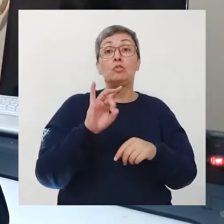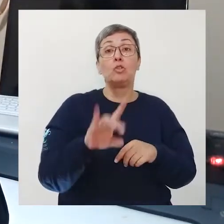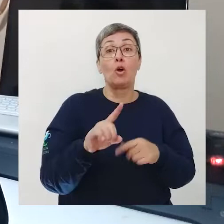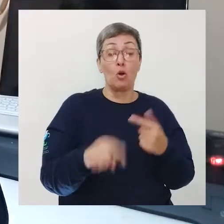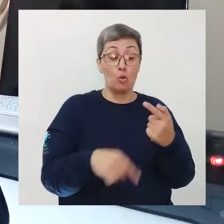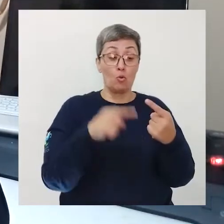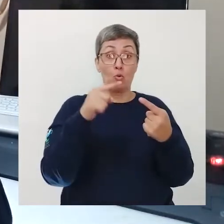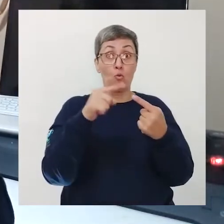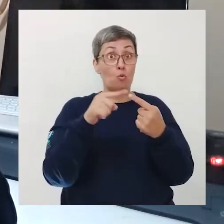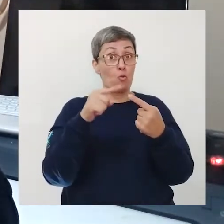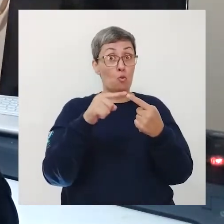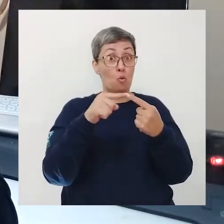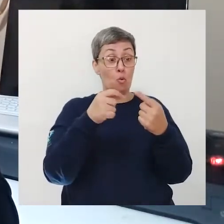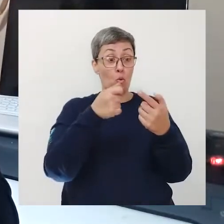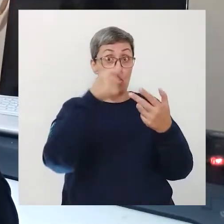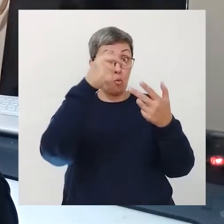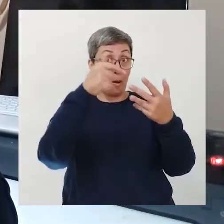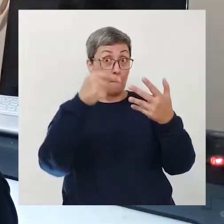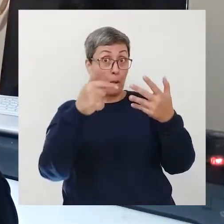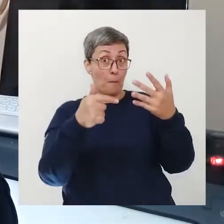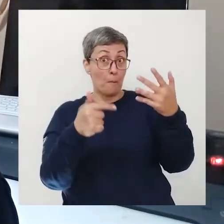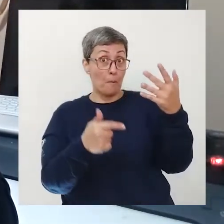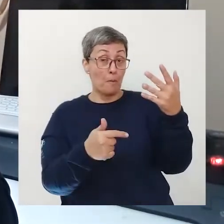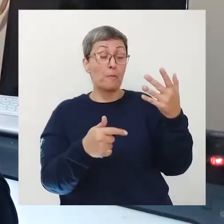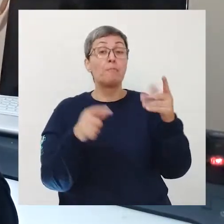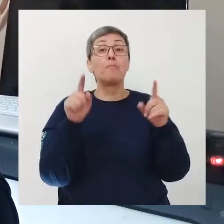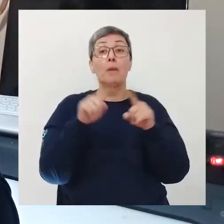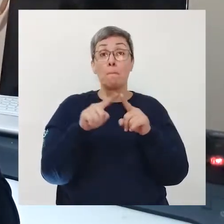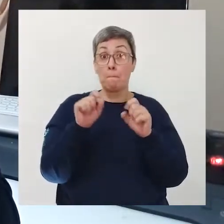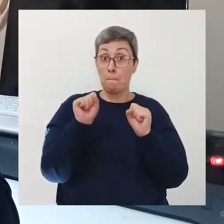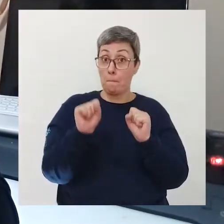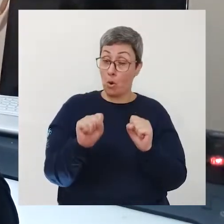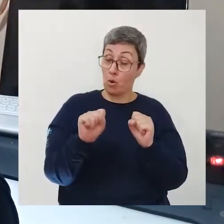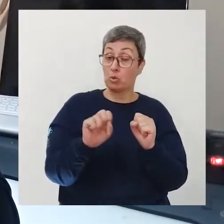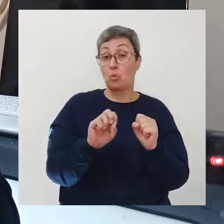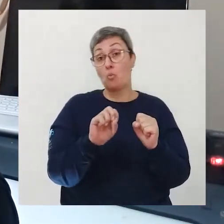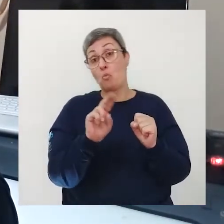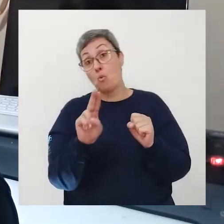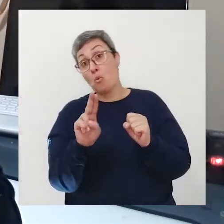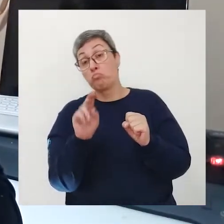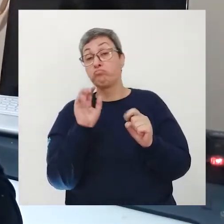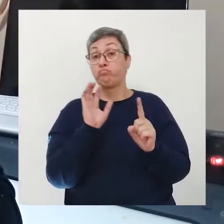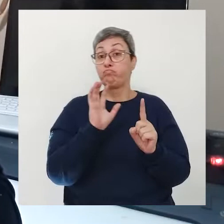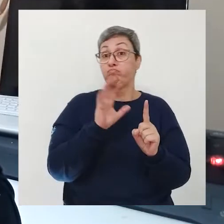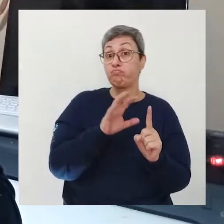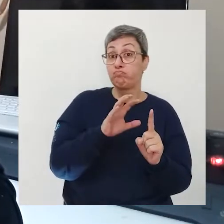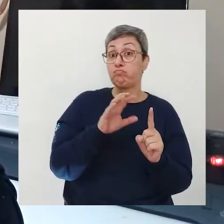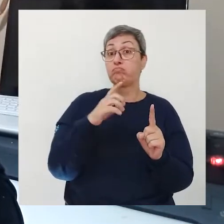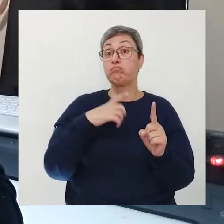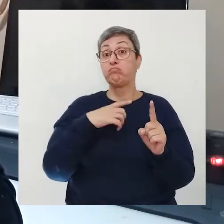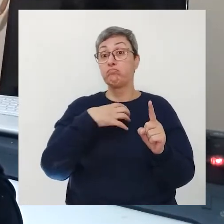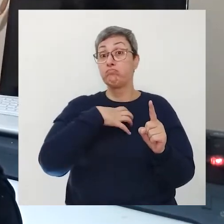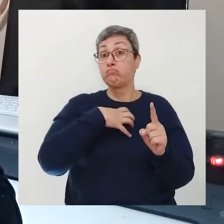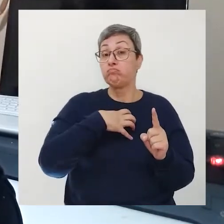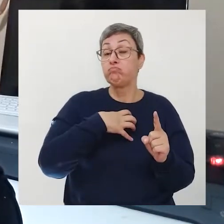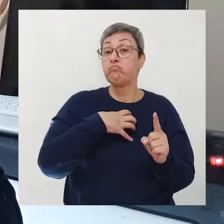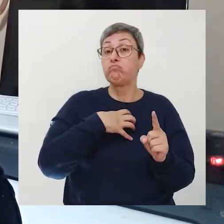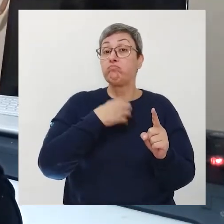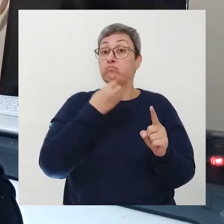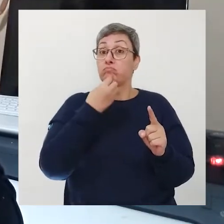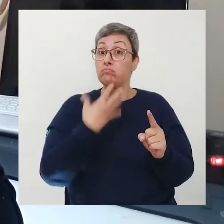um dos aspectos entre outros que podem ou não afetar o bem-estar